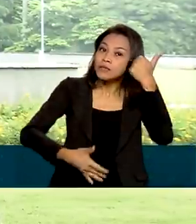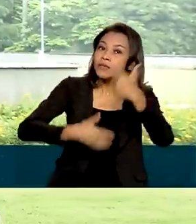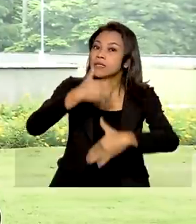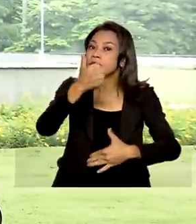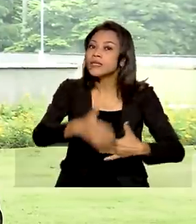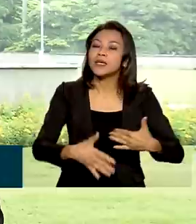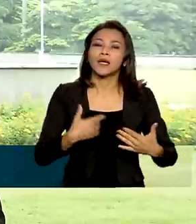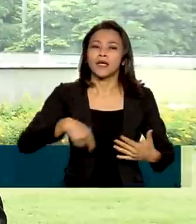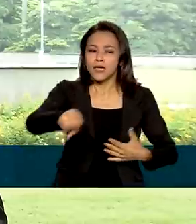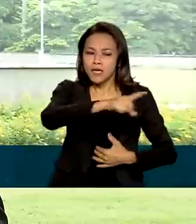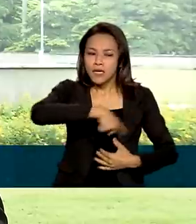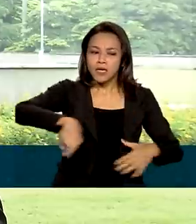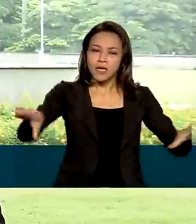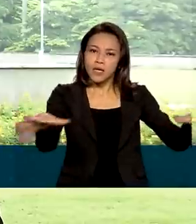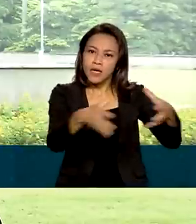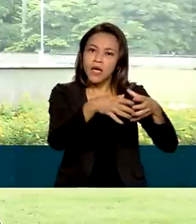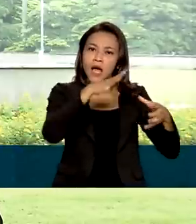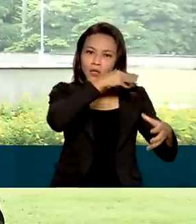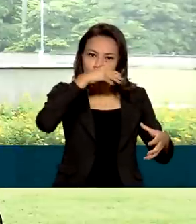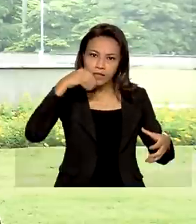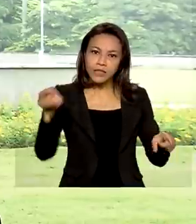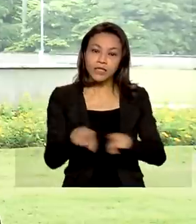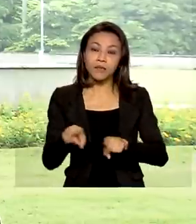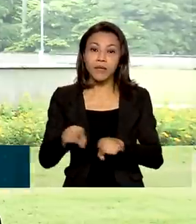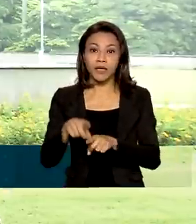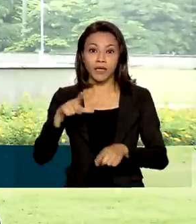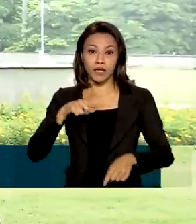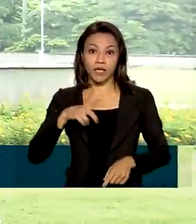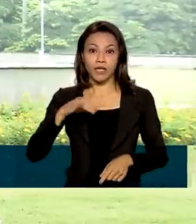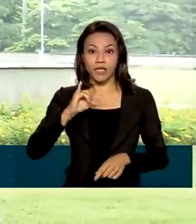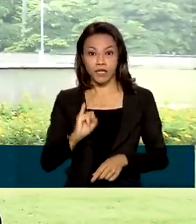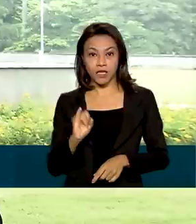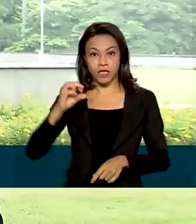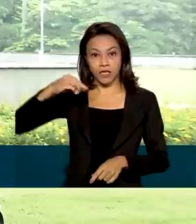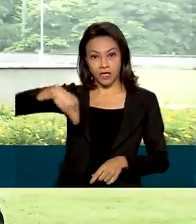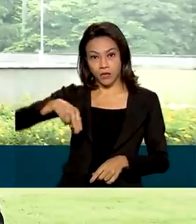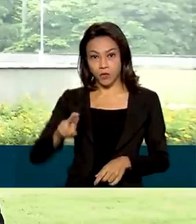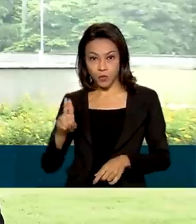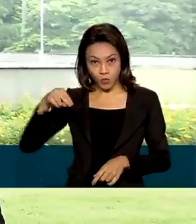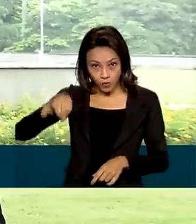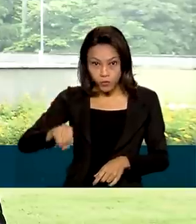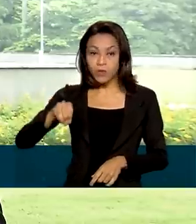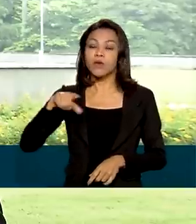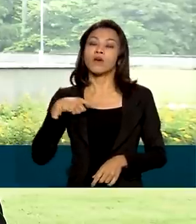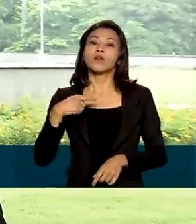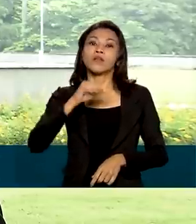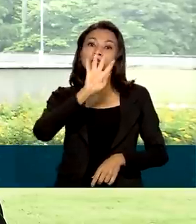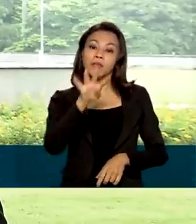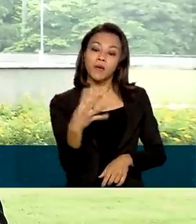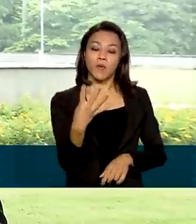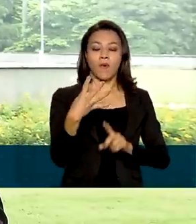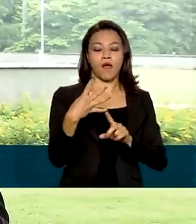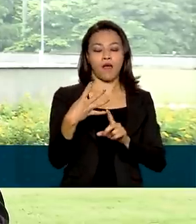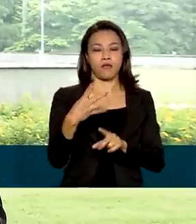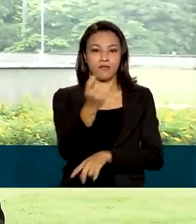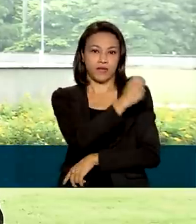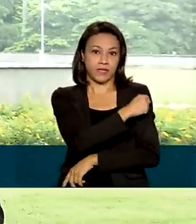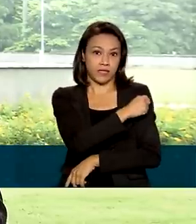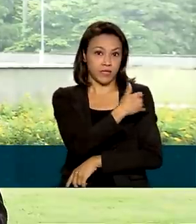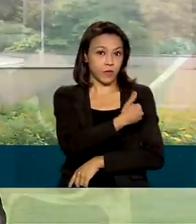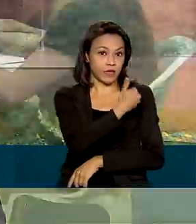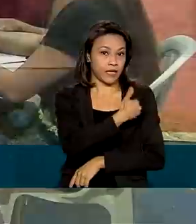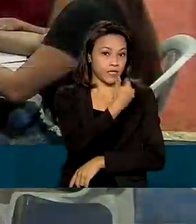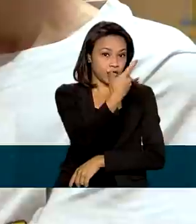adolescentes imunocomprometidos recebam quatro doses da vacina contra a Covid-19. A orientação vale para jovens de